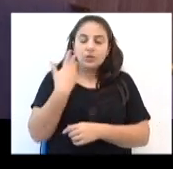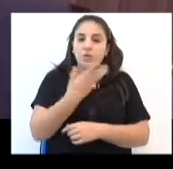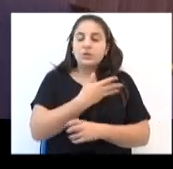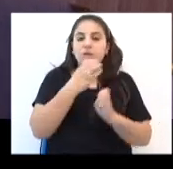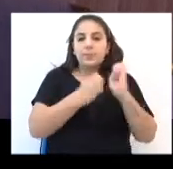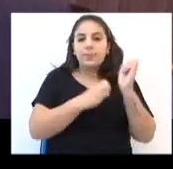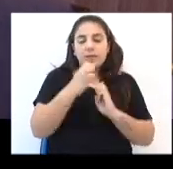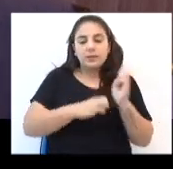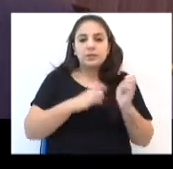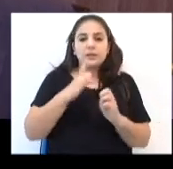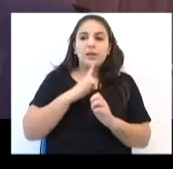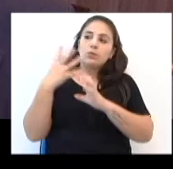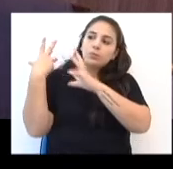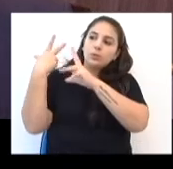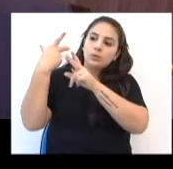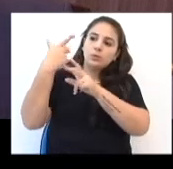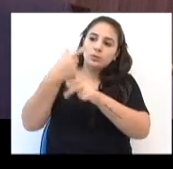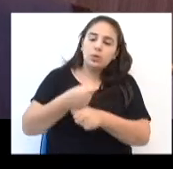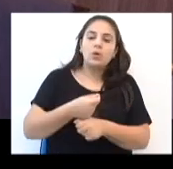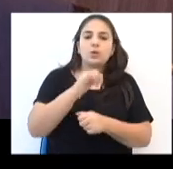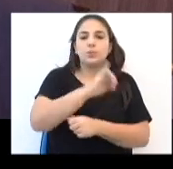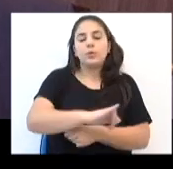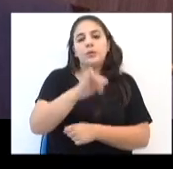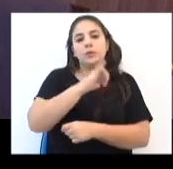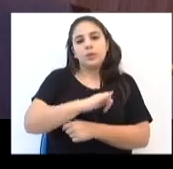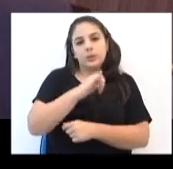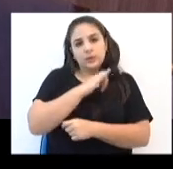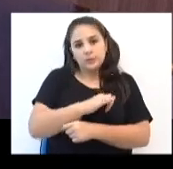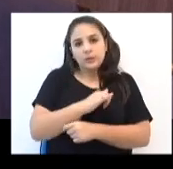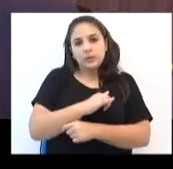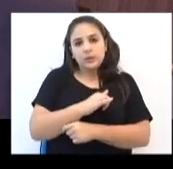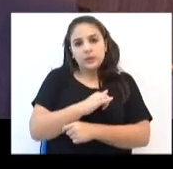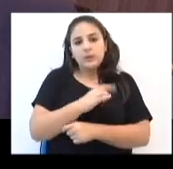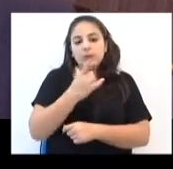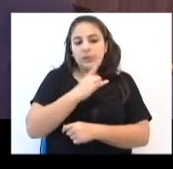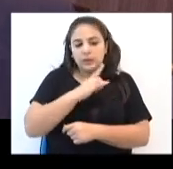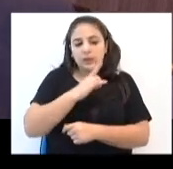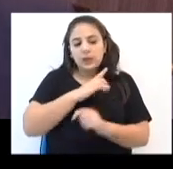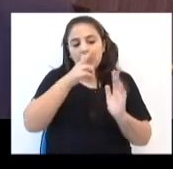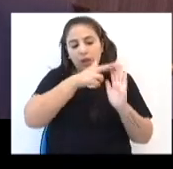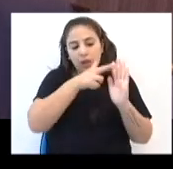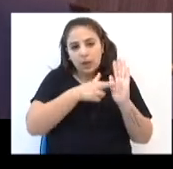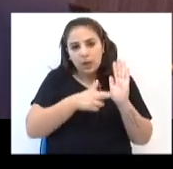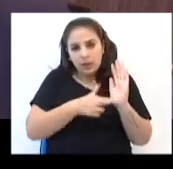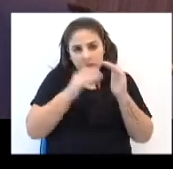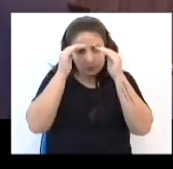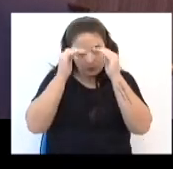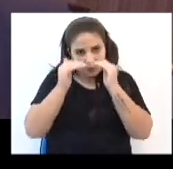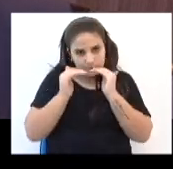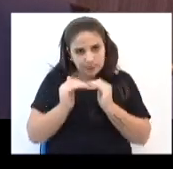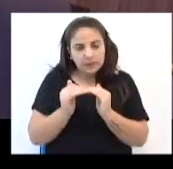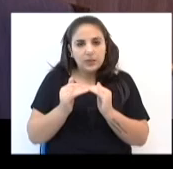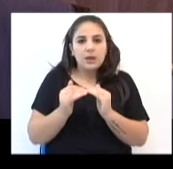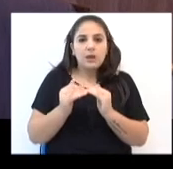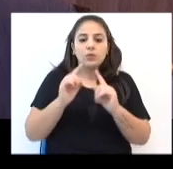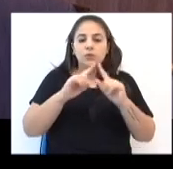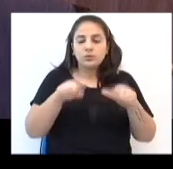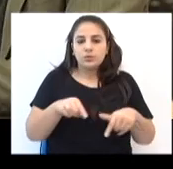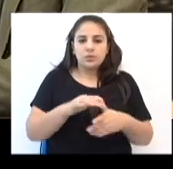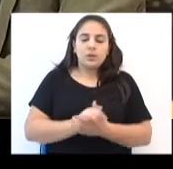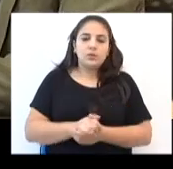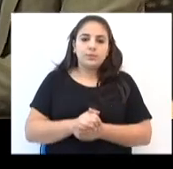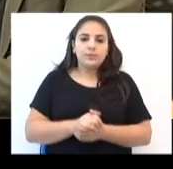um histórico importantíssimo de cumprir com seus deveres com seus empregados e está cumprindo agora muito mais do que ela